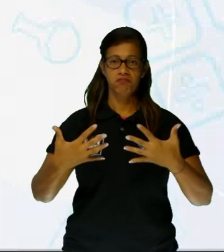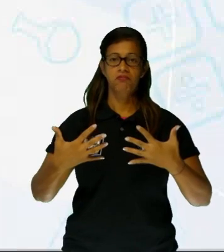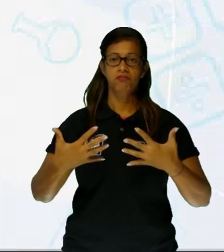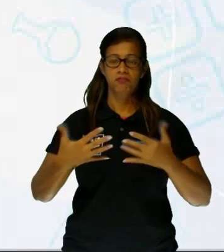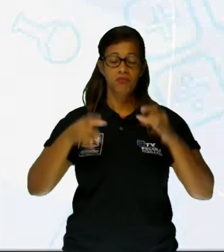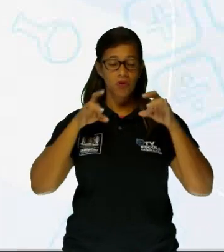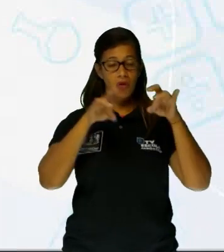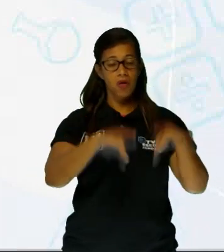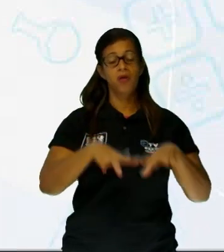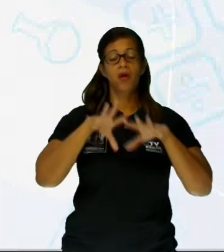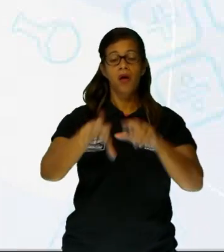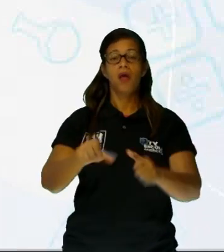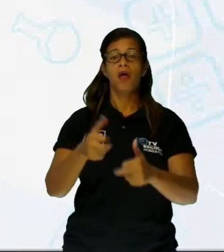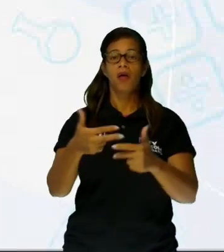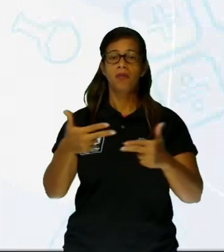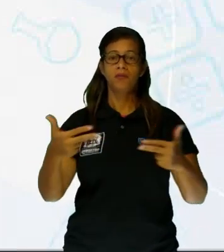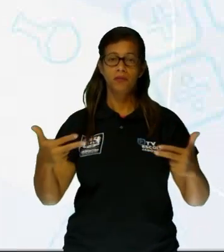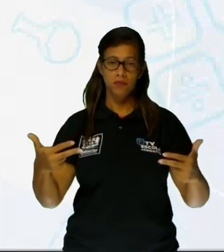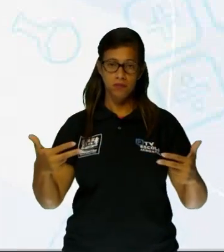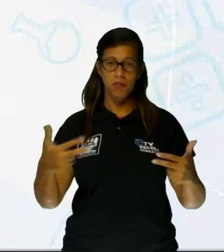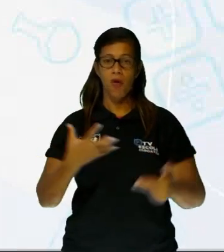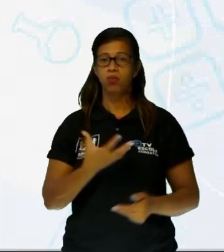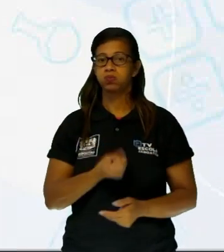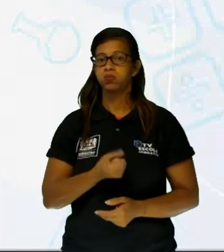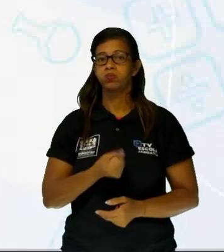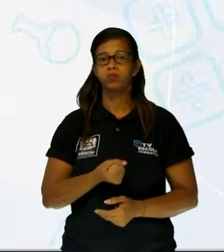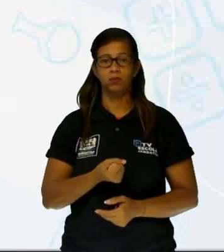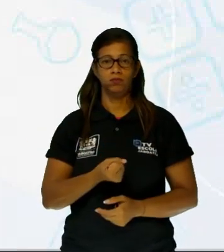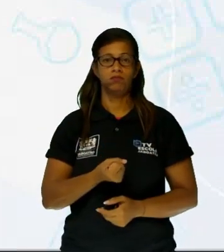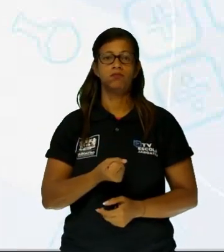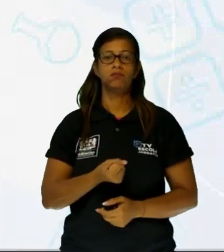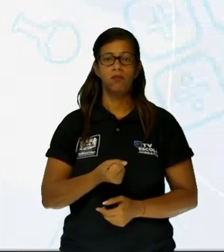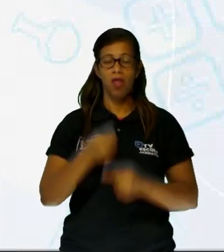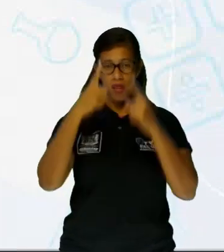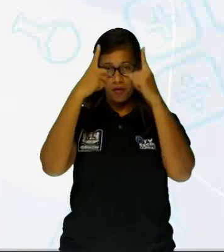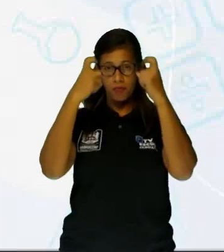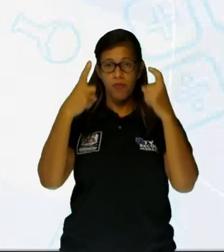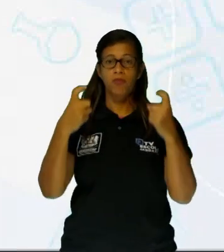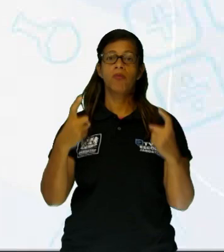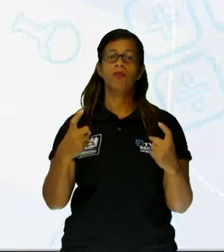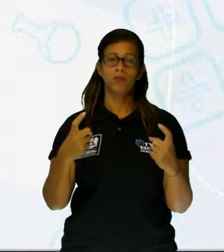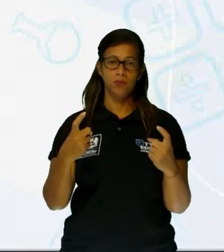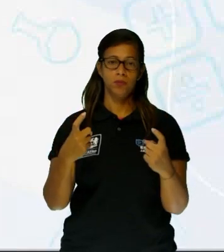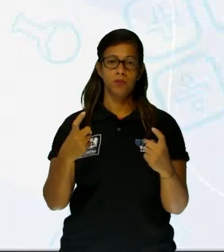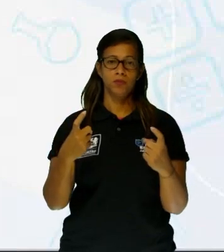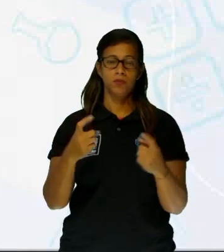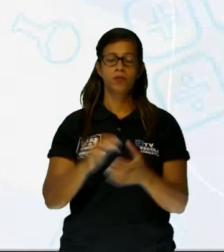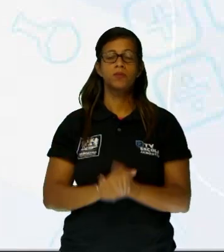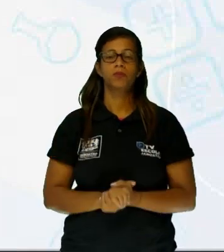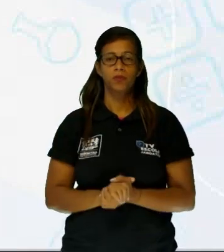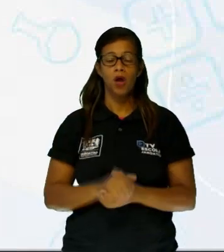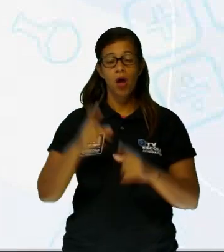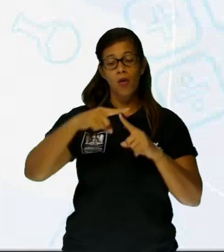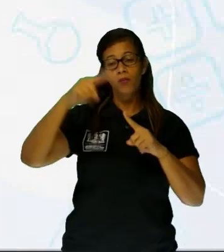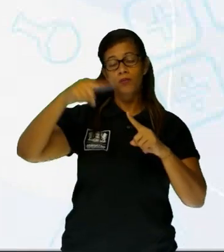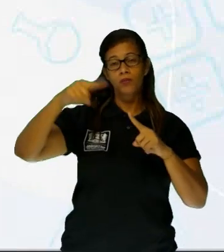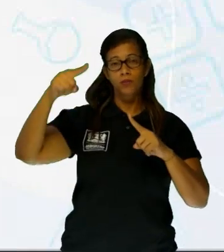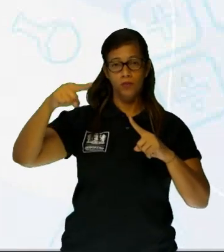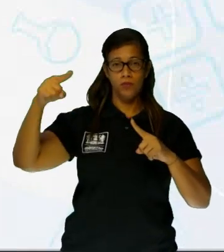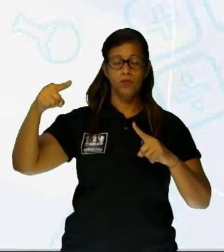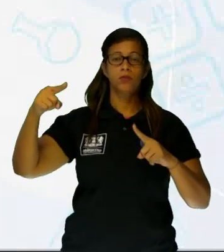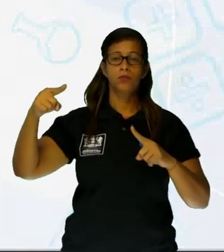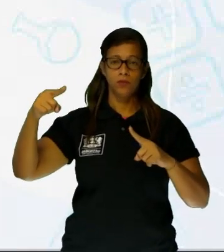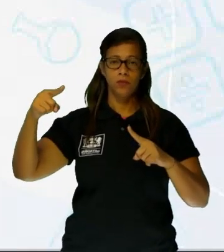grave e covarde violação dos direitos dos animais. Há uma estatística da Associação Protetora de Animais, São Francisco de